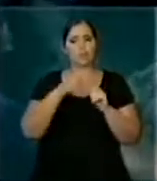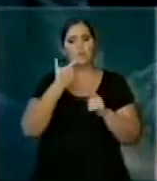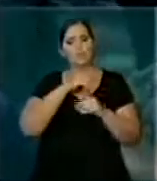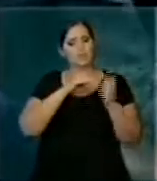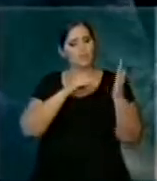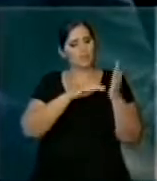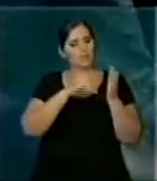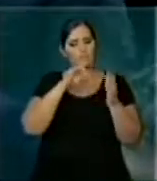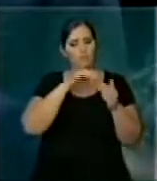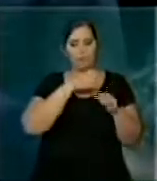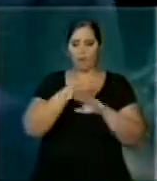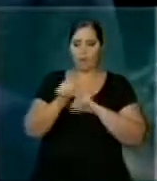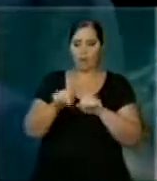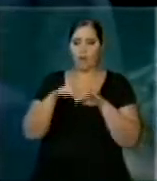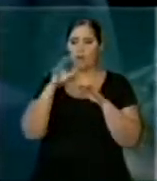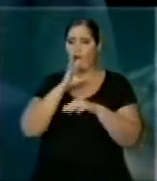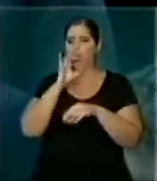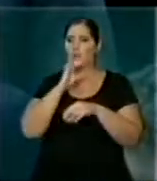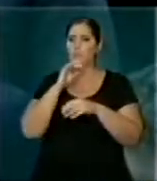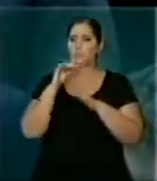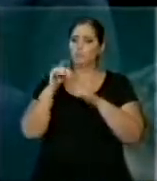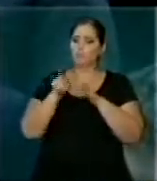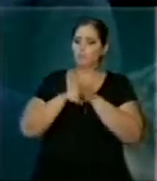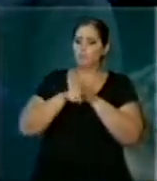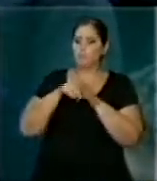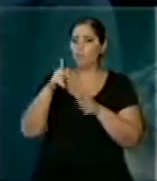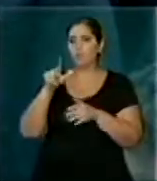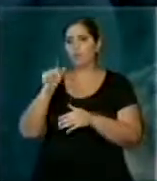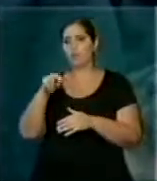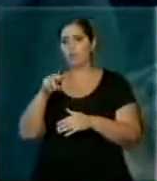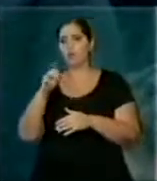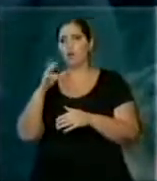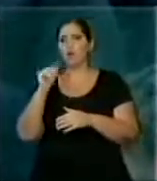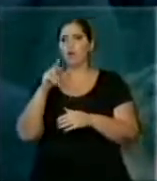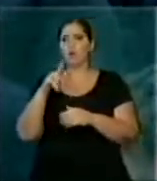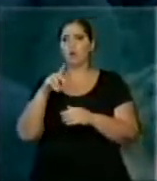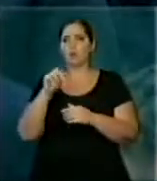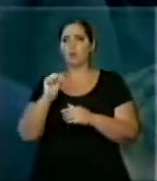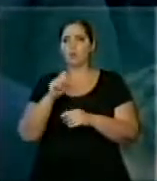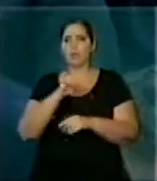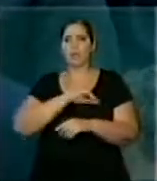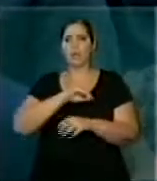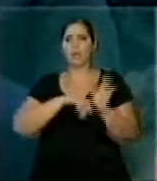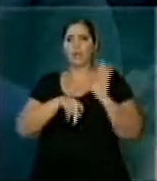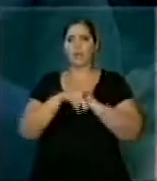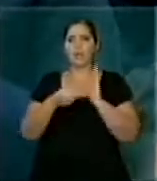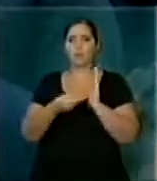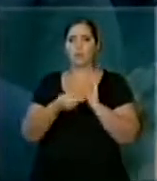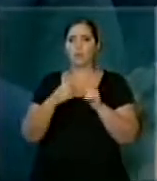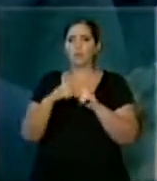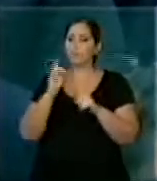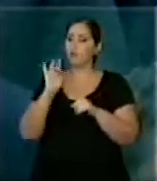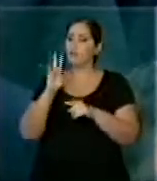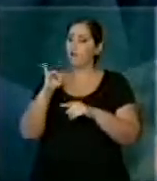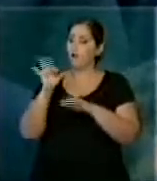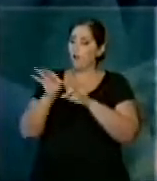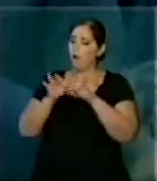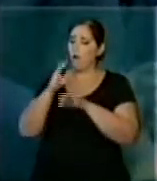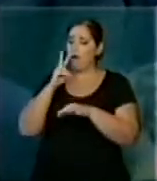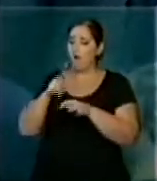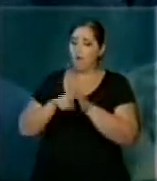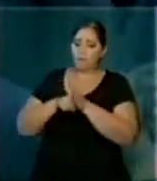aprecie rapidamente o plano de cargos e salários da Câmara dos Deputados, que na verdade fará apenas uma mera revisão